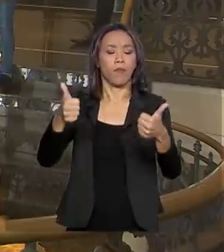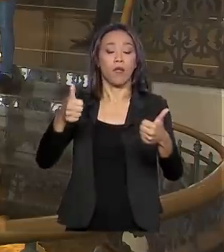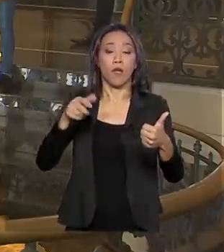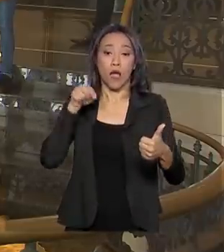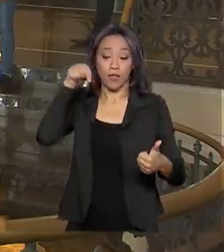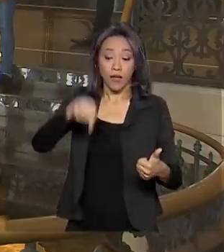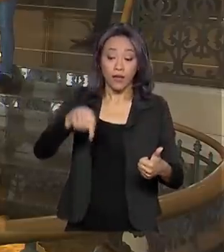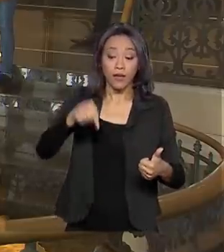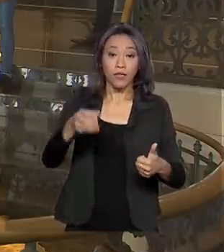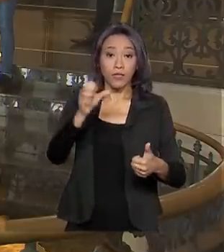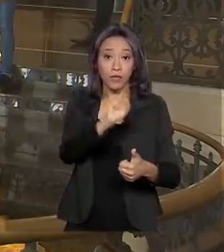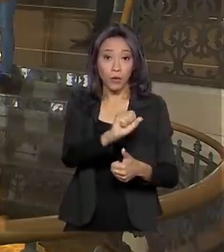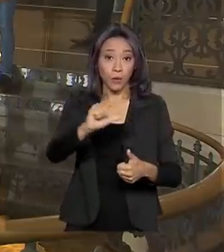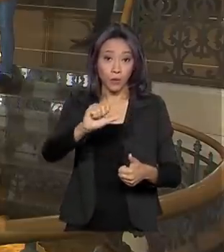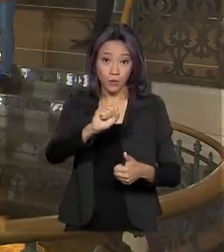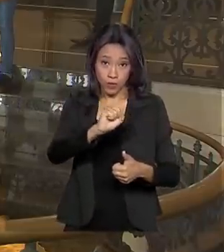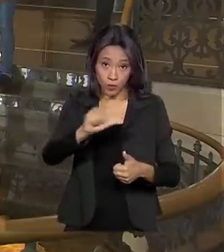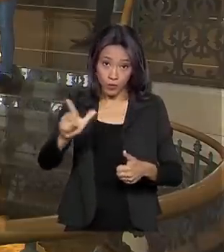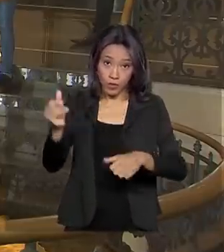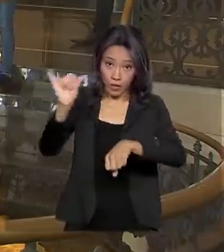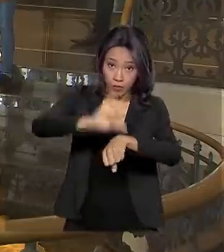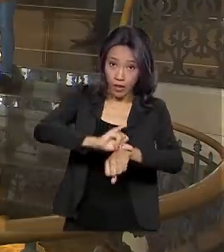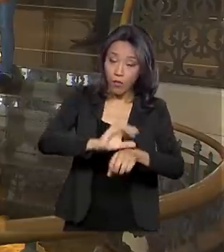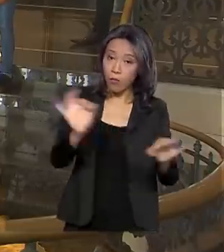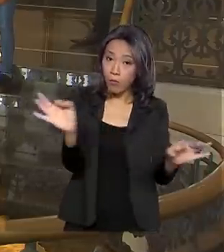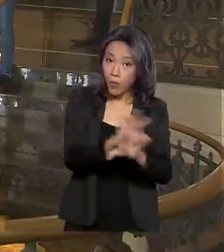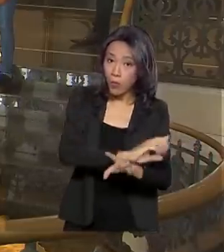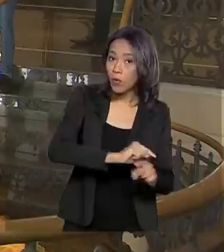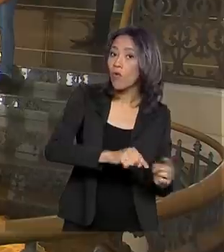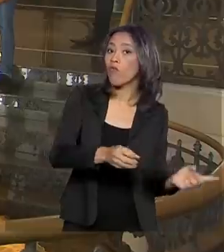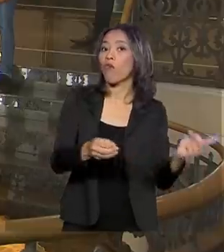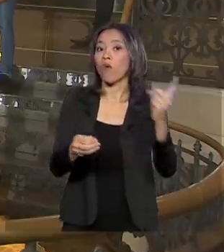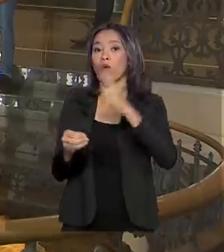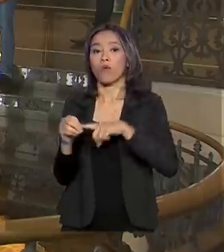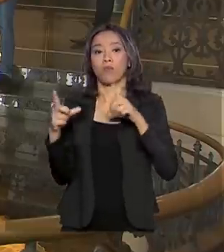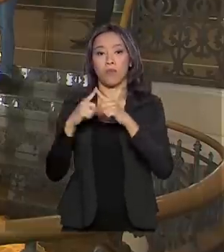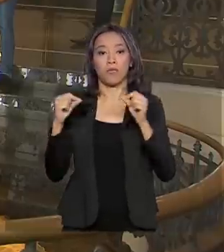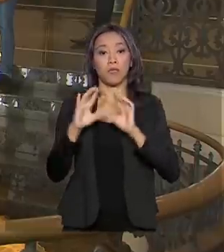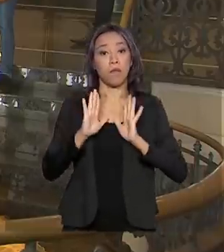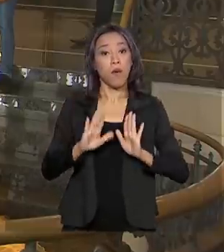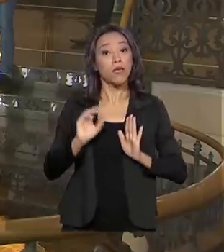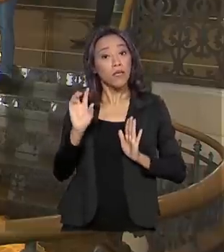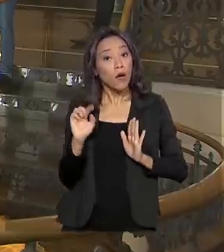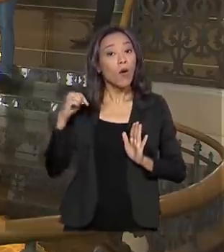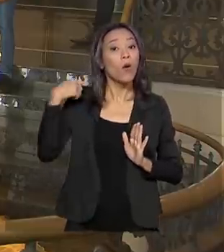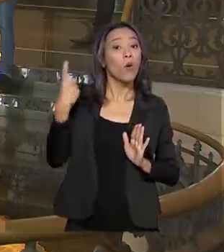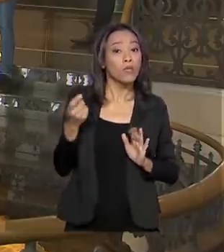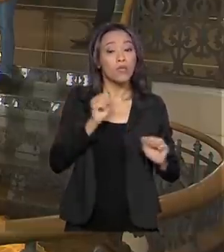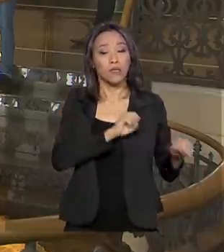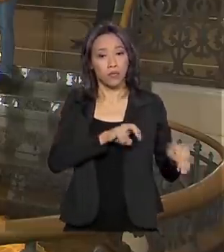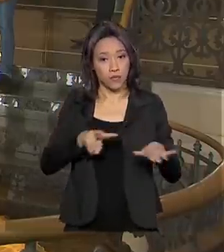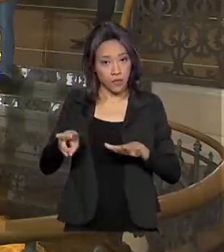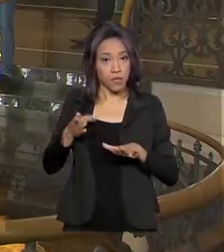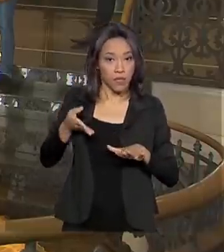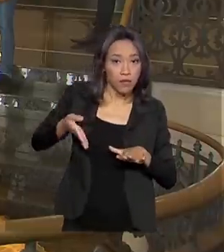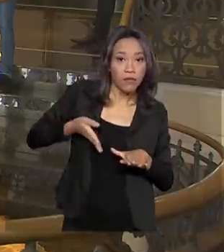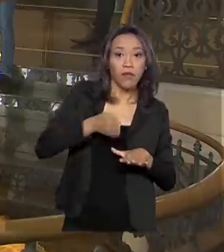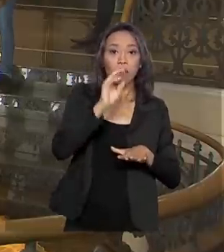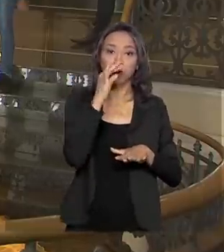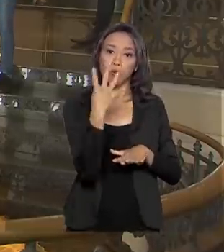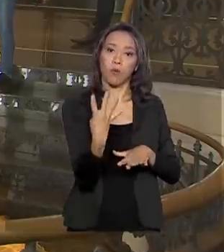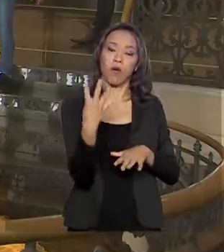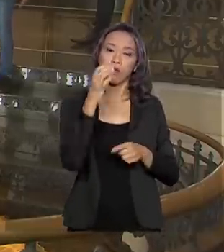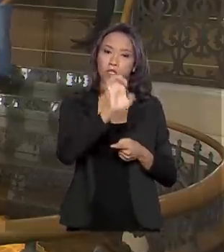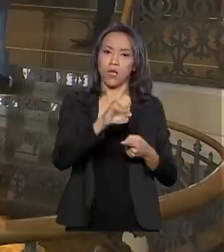o vice-presidente volta para Brasília. Mas, na semana que vem, ele segue para outros quatro estados da Amazônia Legal. São